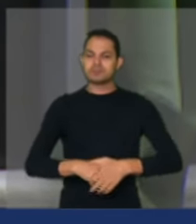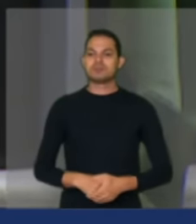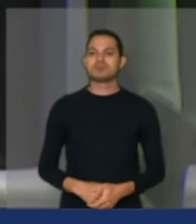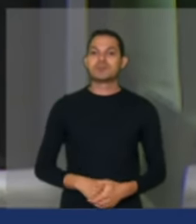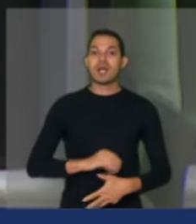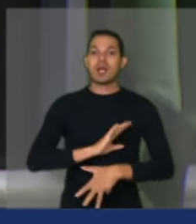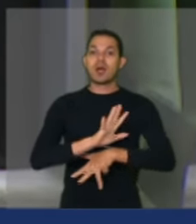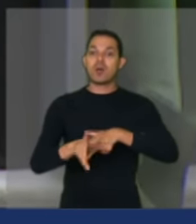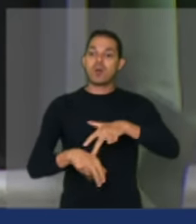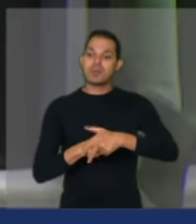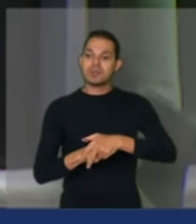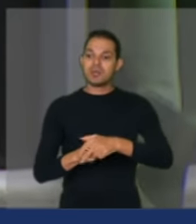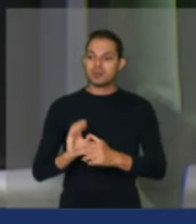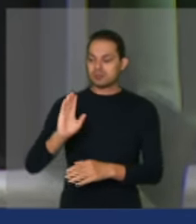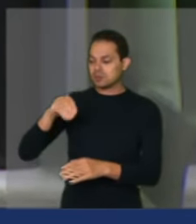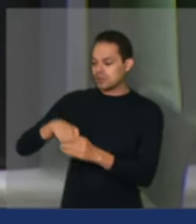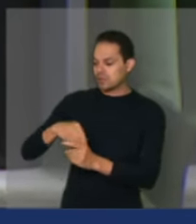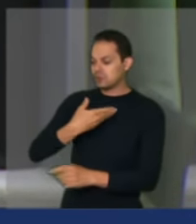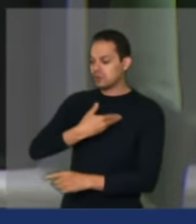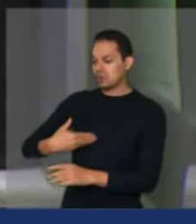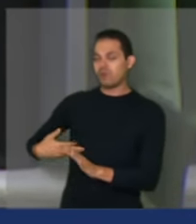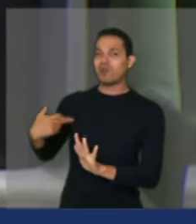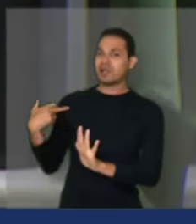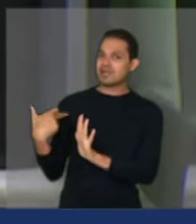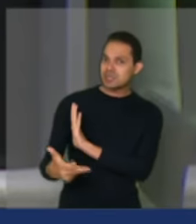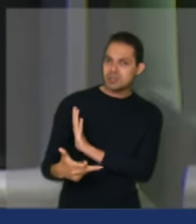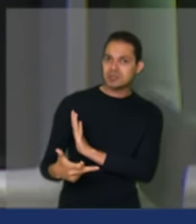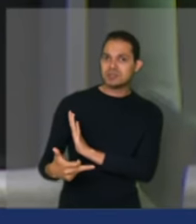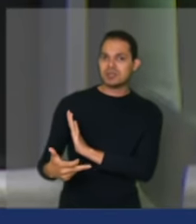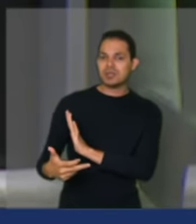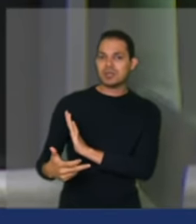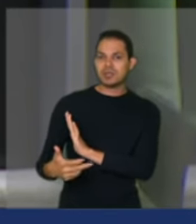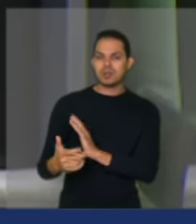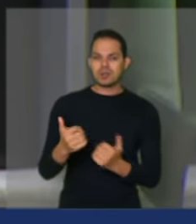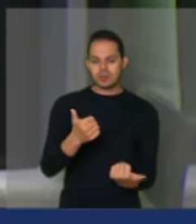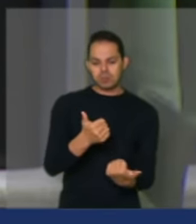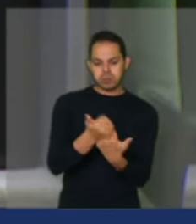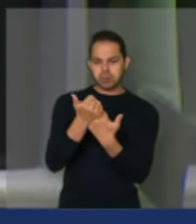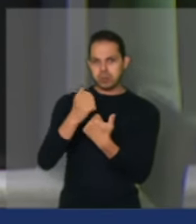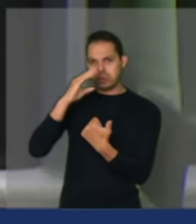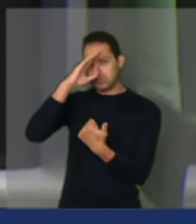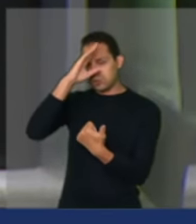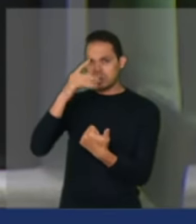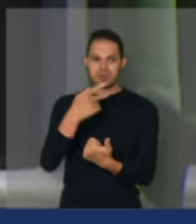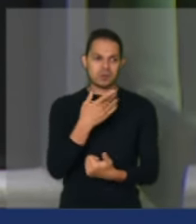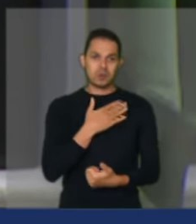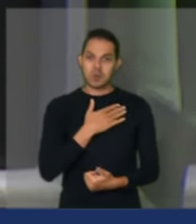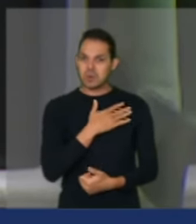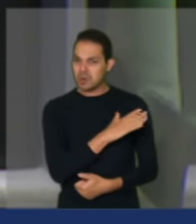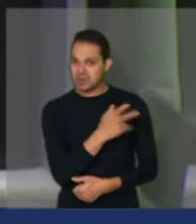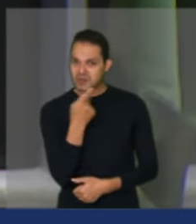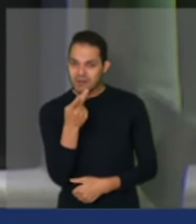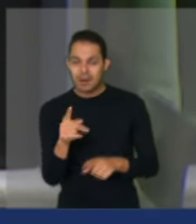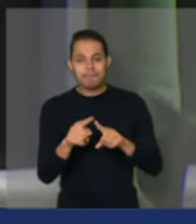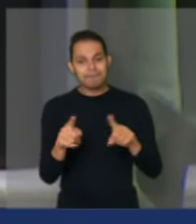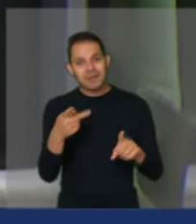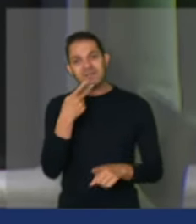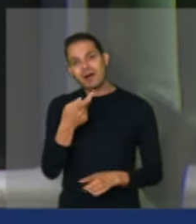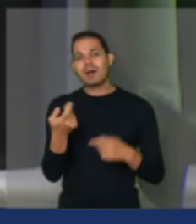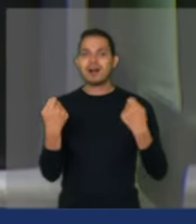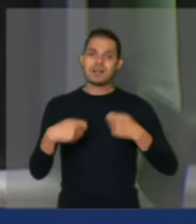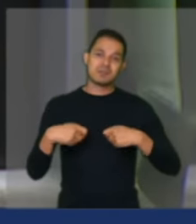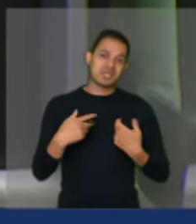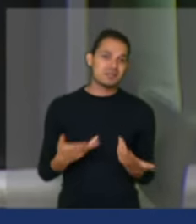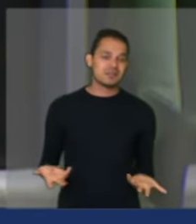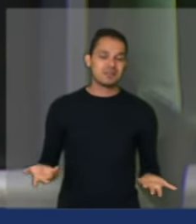no bojo de um governo que é genocida. Os bolsonaristas não gostam que diga, mas é preciso dizer em alto e bom